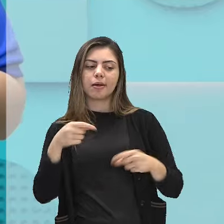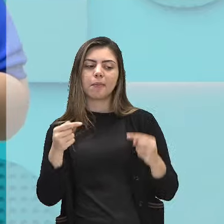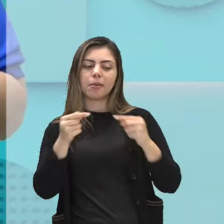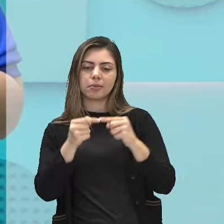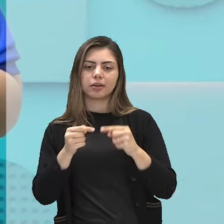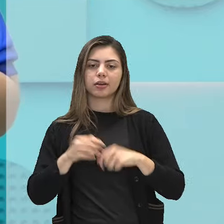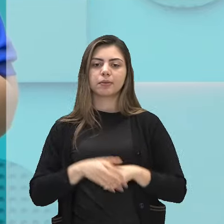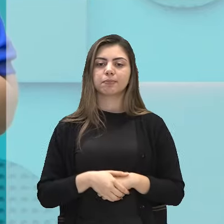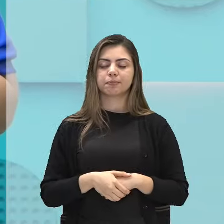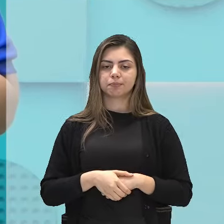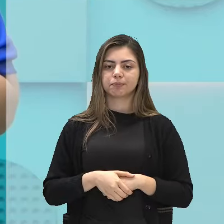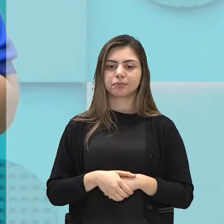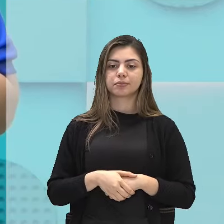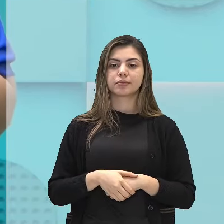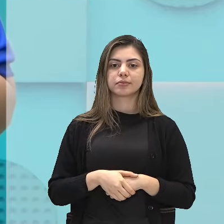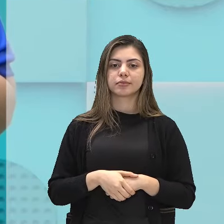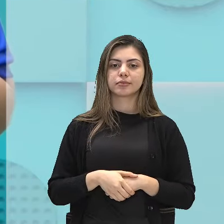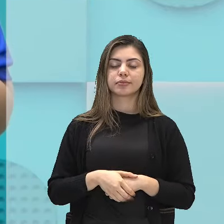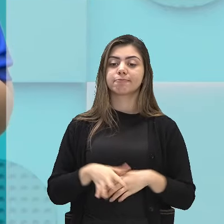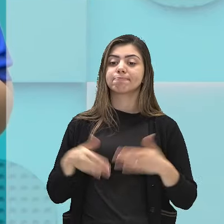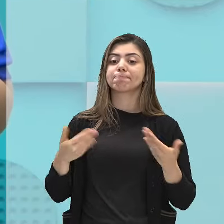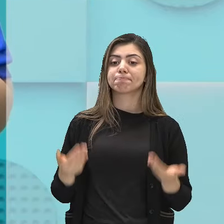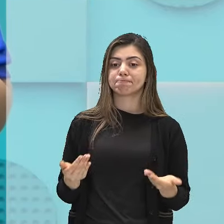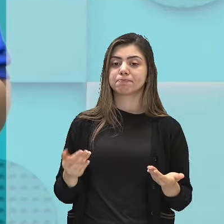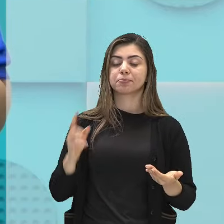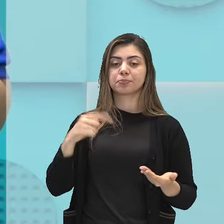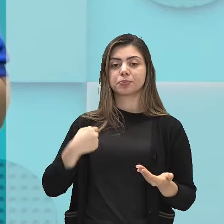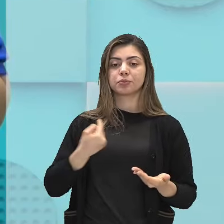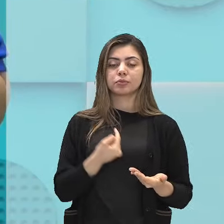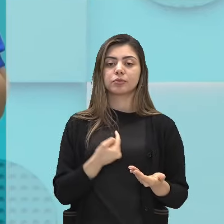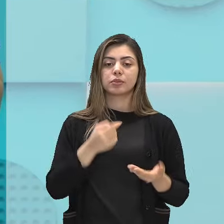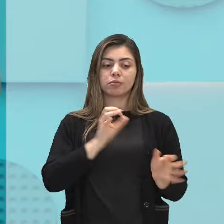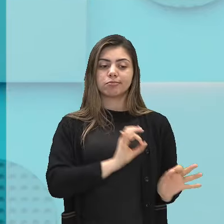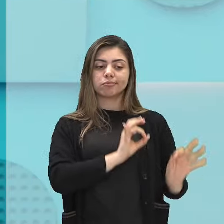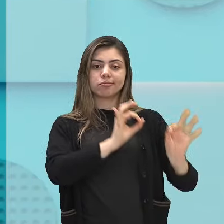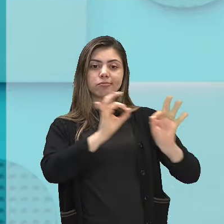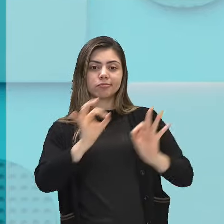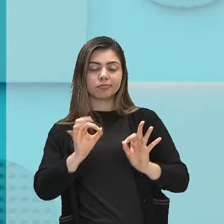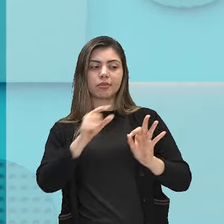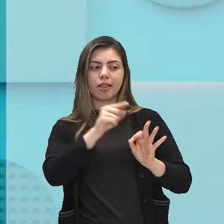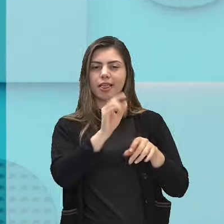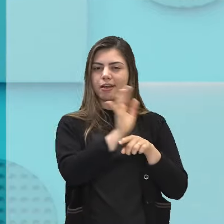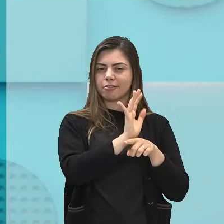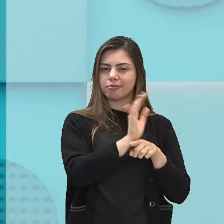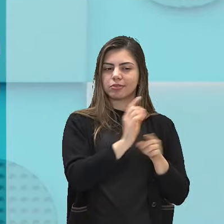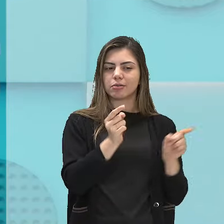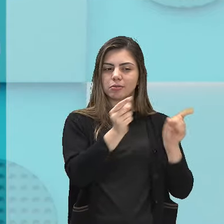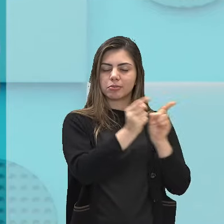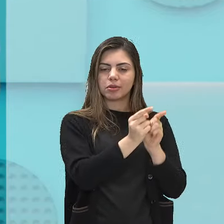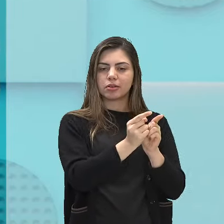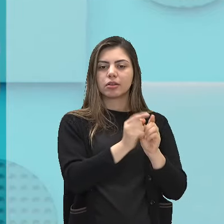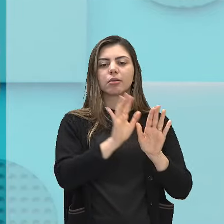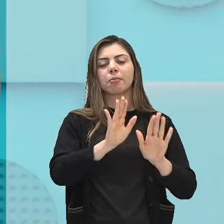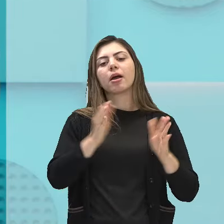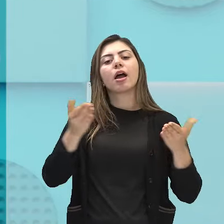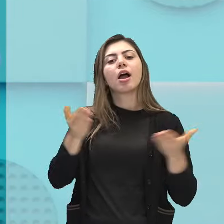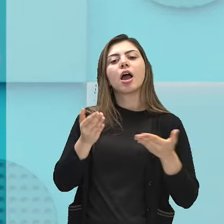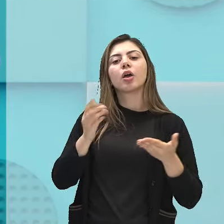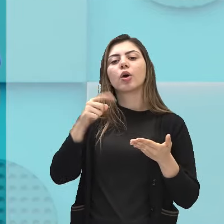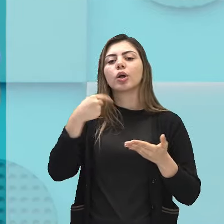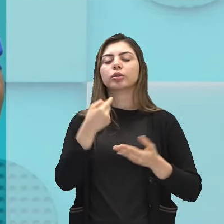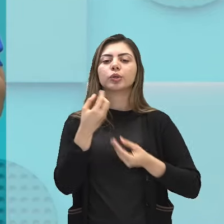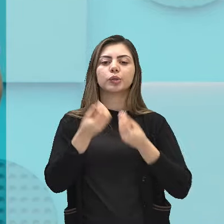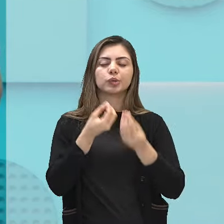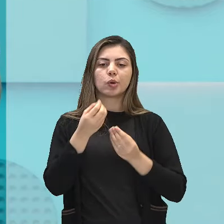nós assistimos ao vídeo, agora nós vamos pegar na